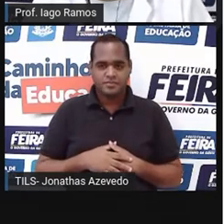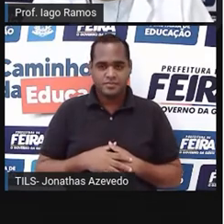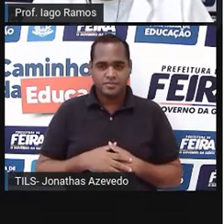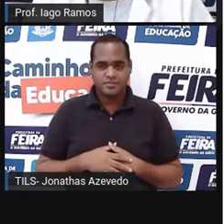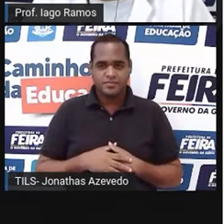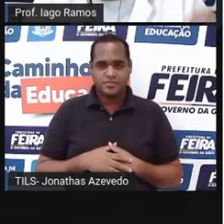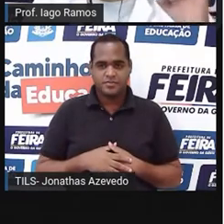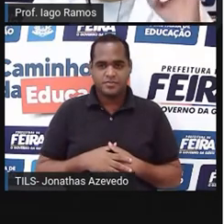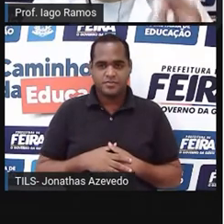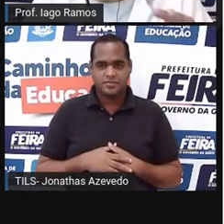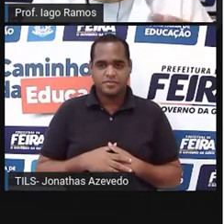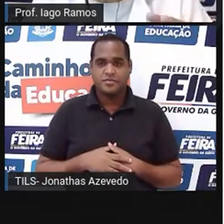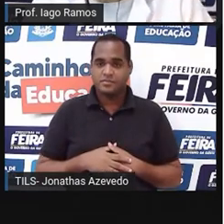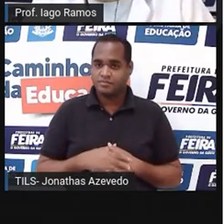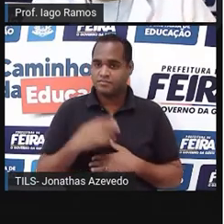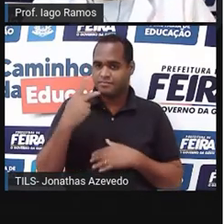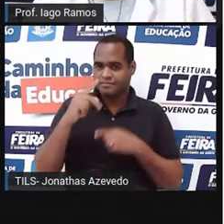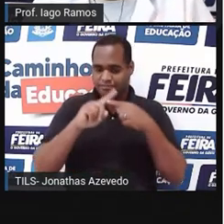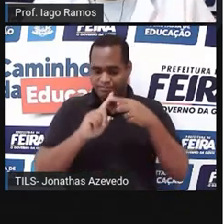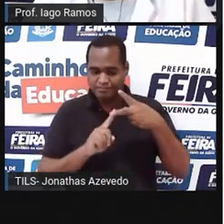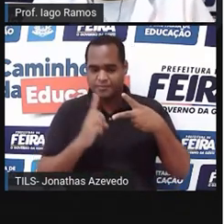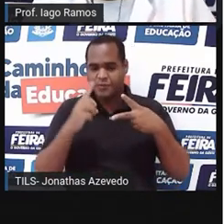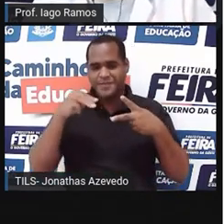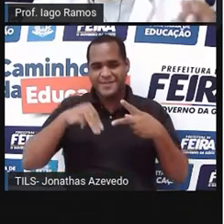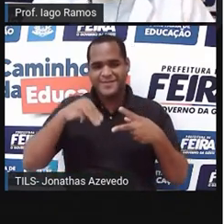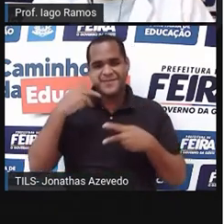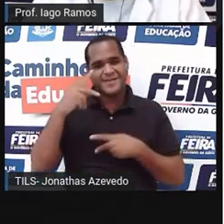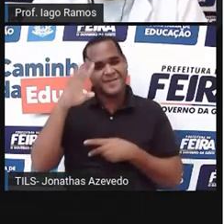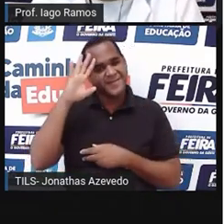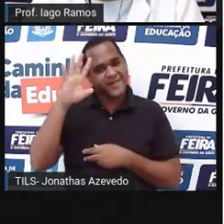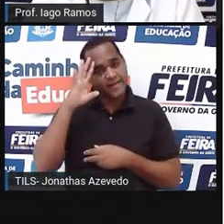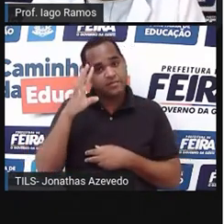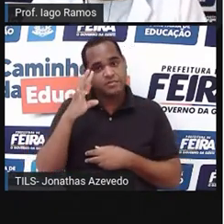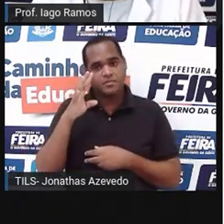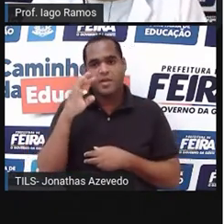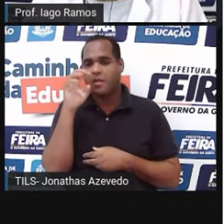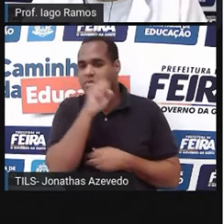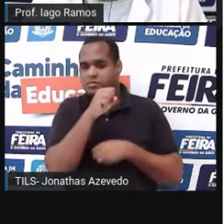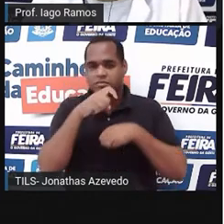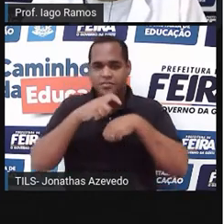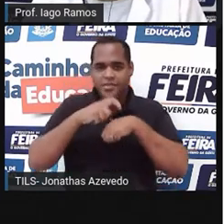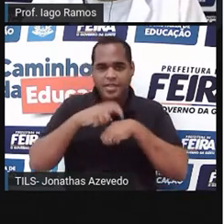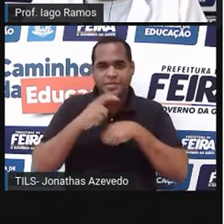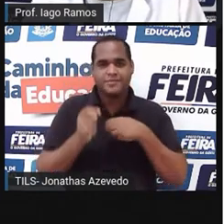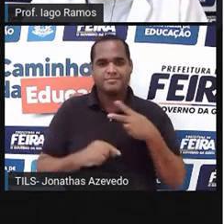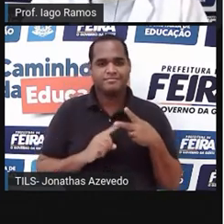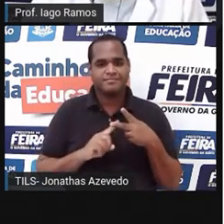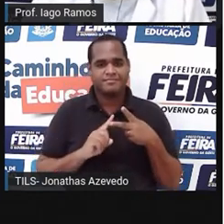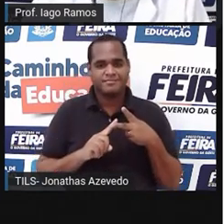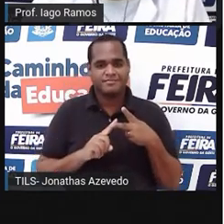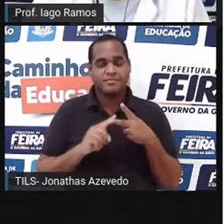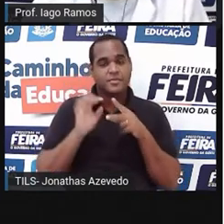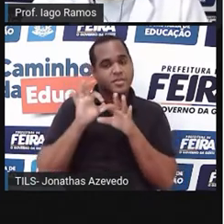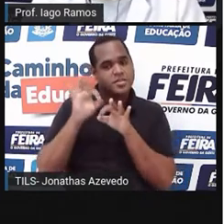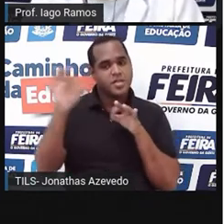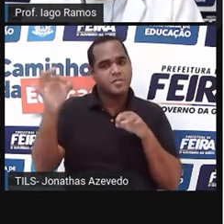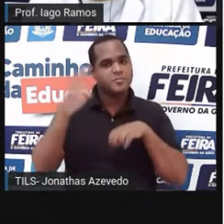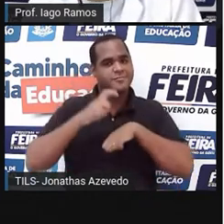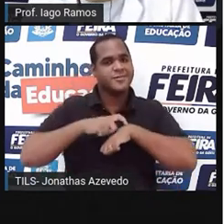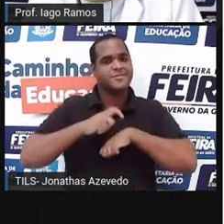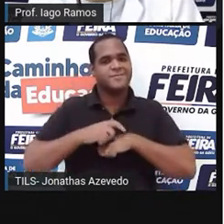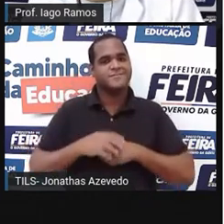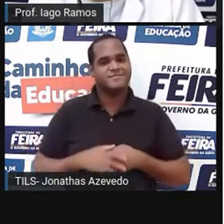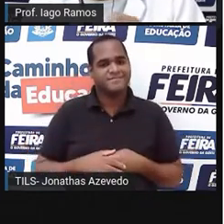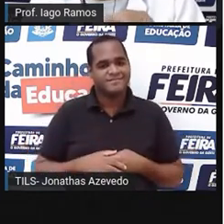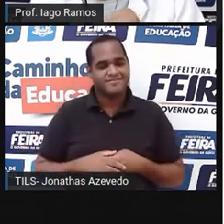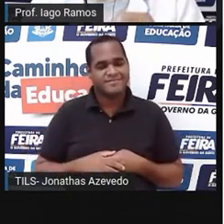opções. Em um minuto, você vai pensar velocidade e tempo ou distância e tempo.